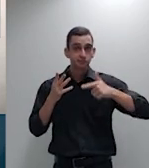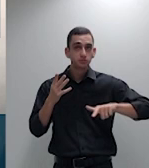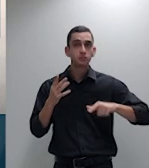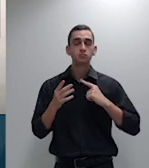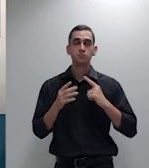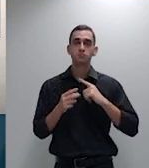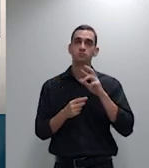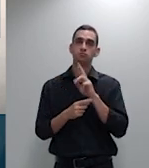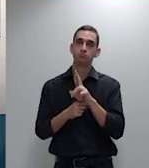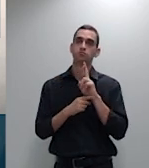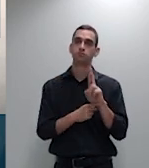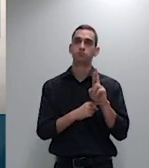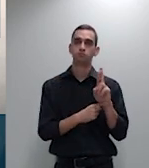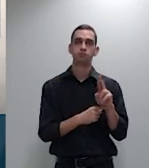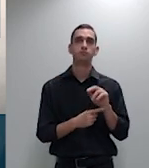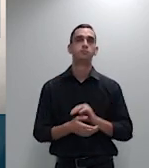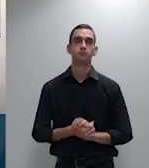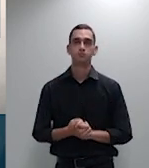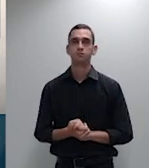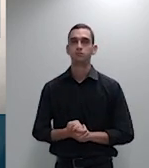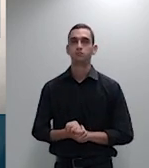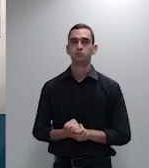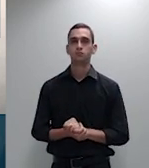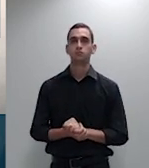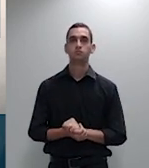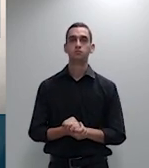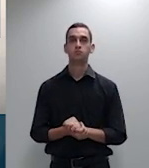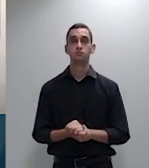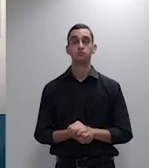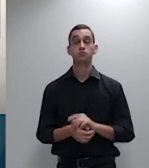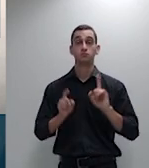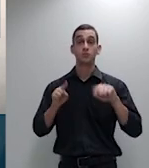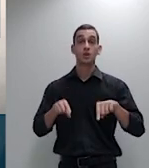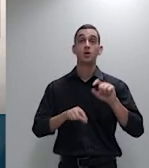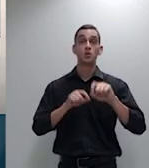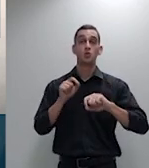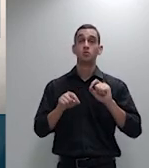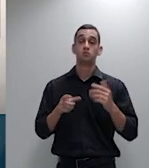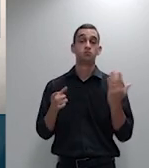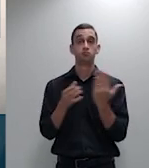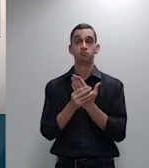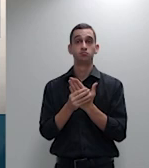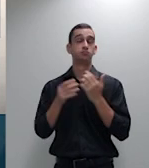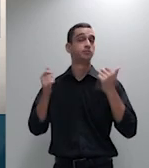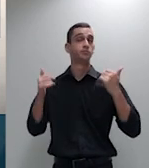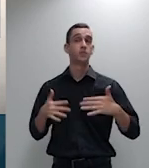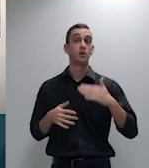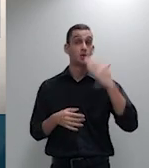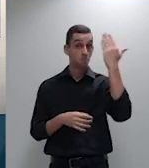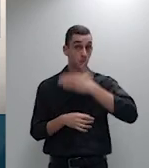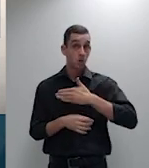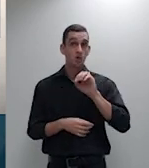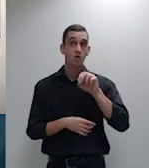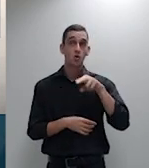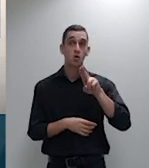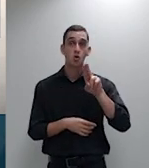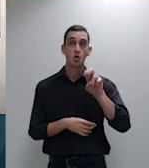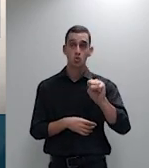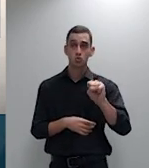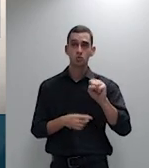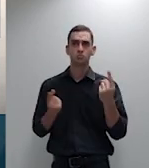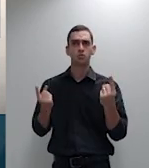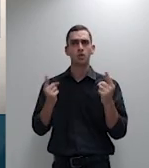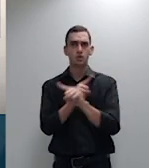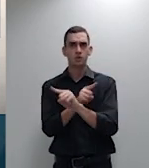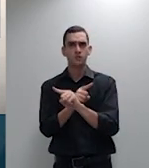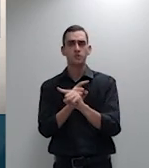a questão da inversão do ônus da prova senhores ministros eu queria salientar